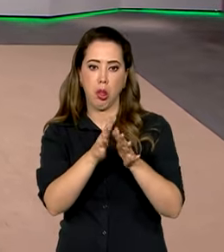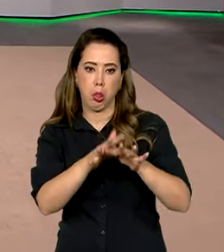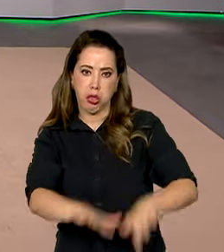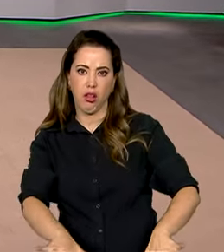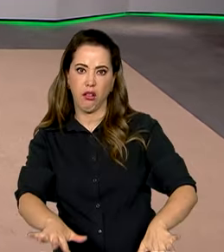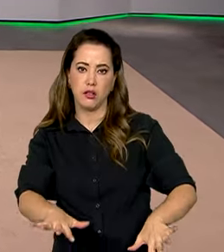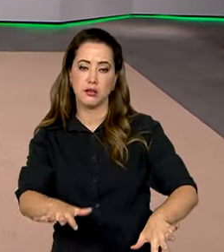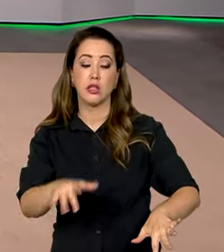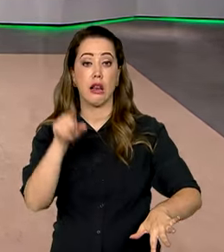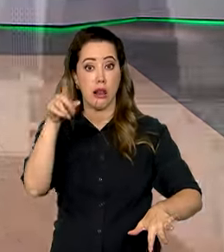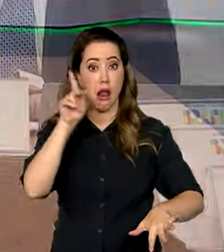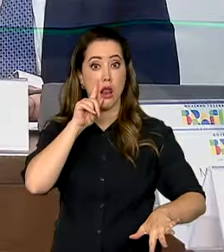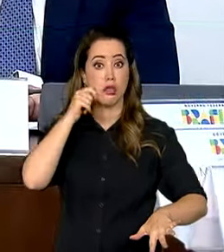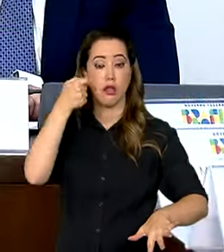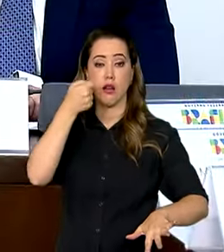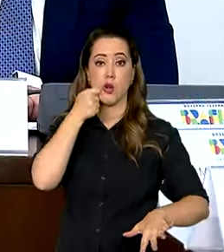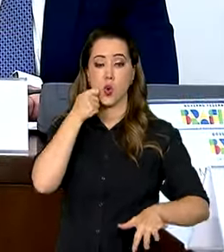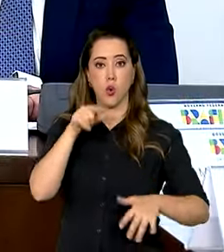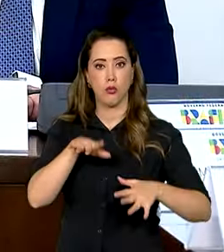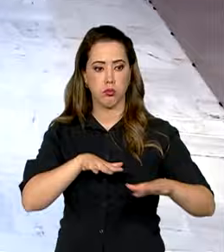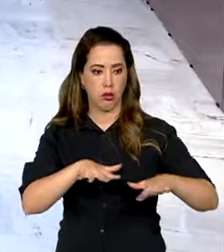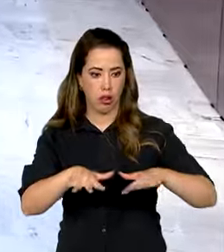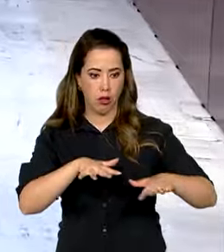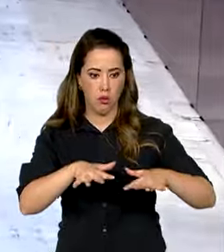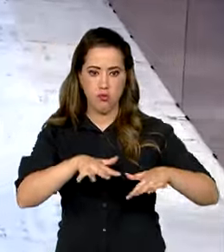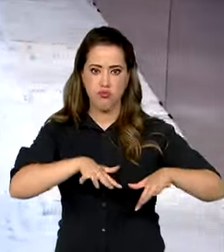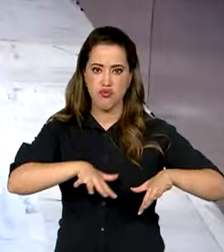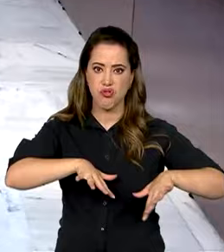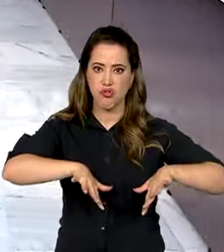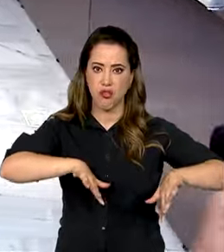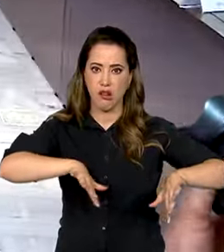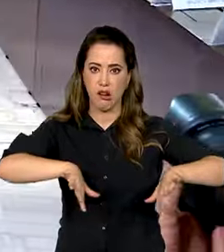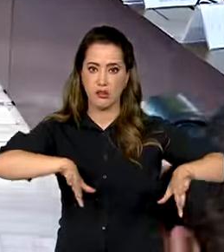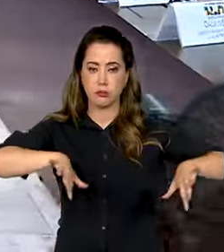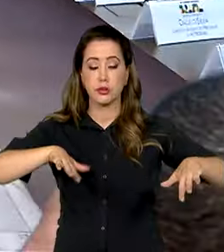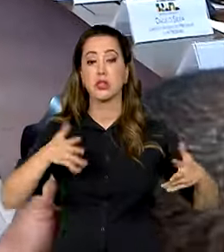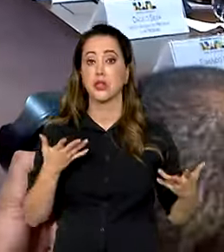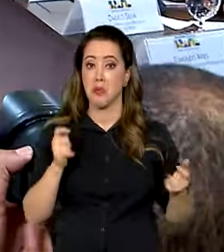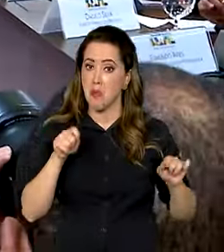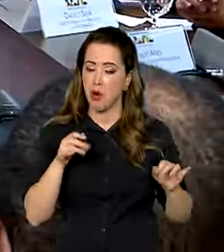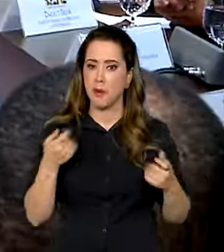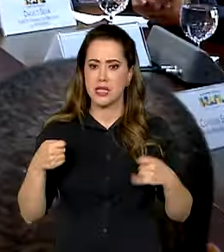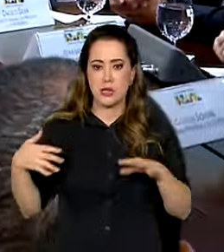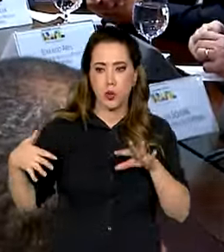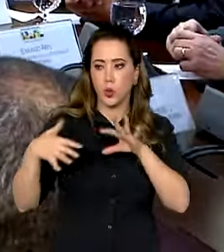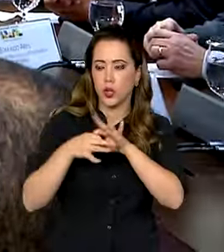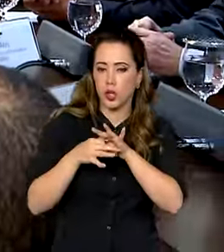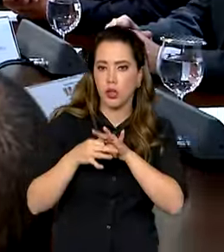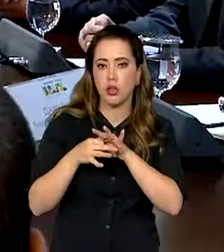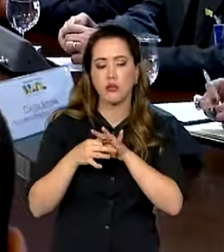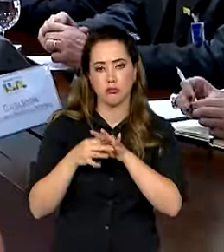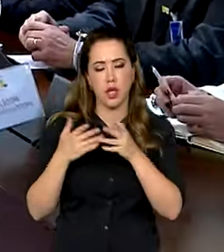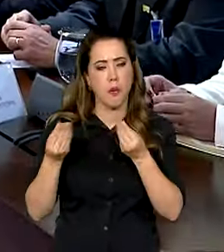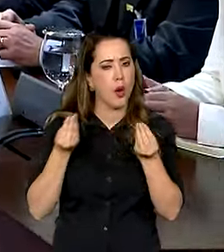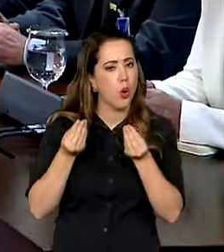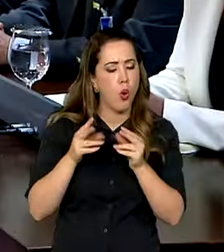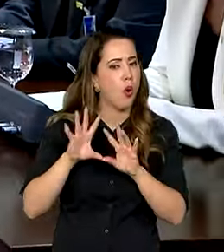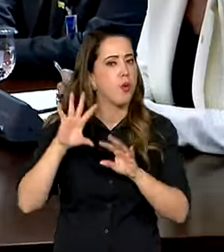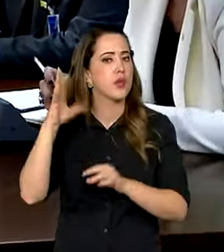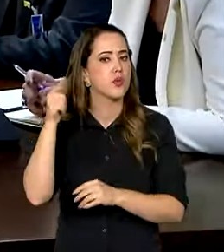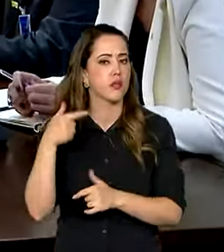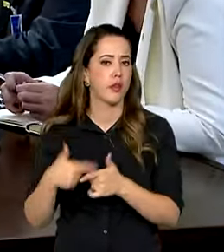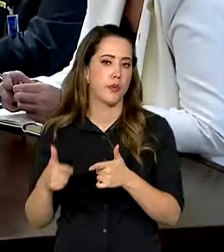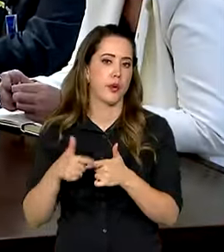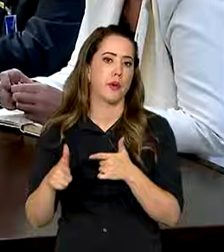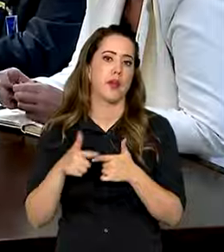em Maceió. A ideia é unir forças e encontrar uma alternativa para resolver de forma definitiva o